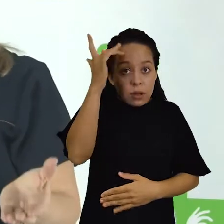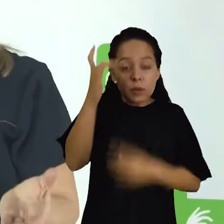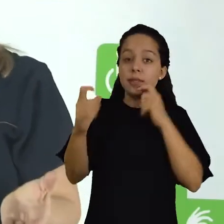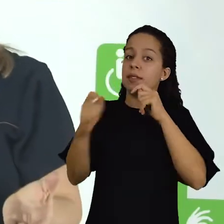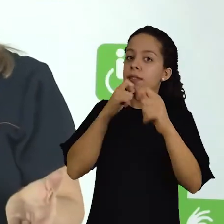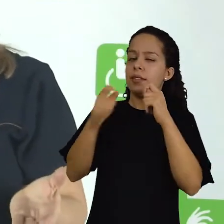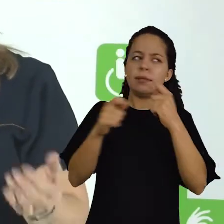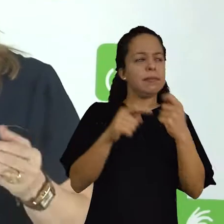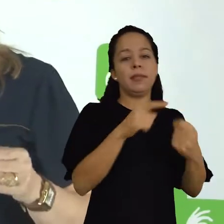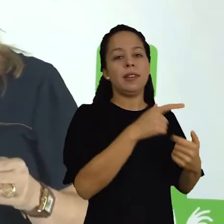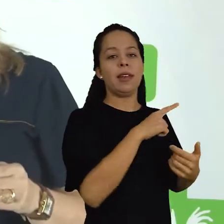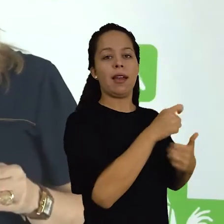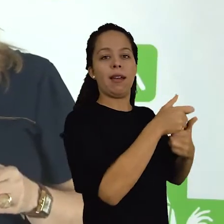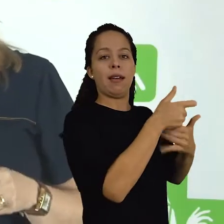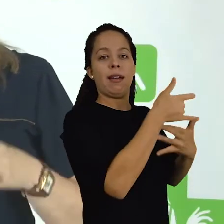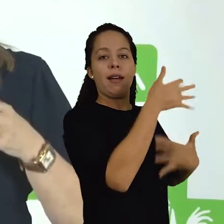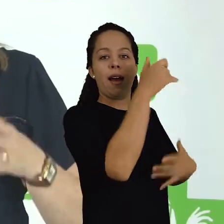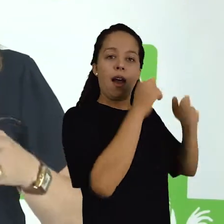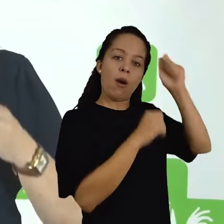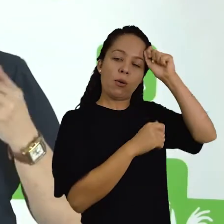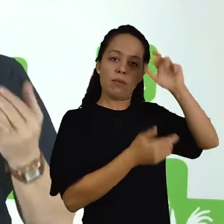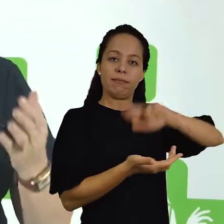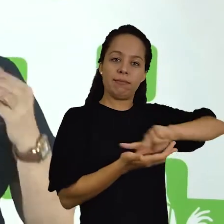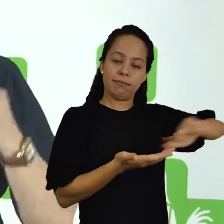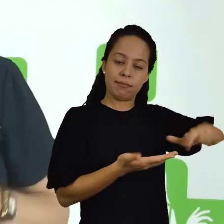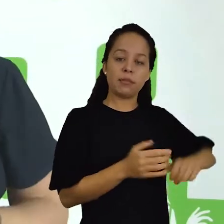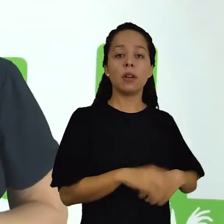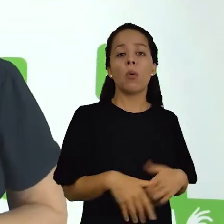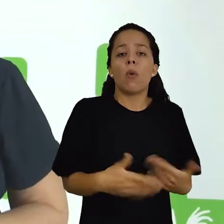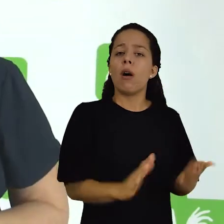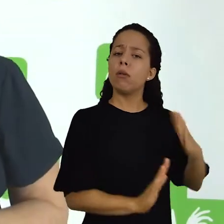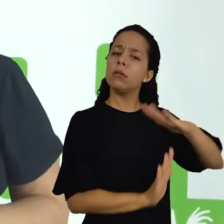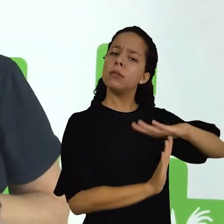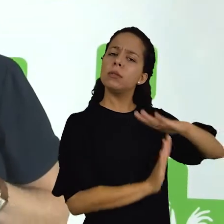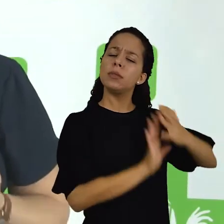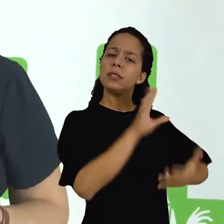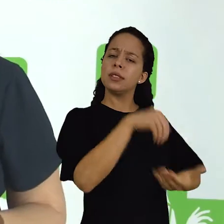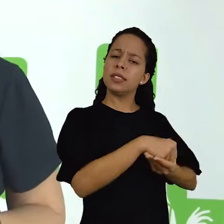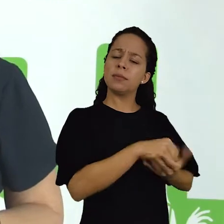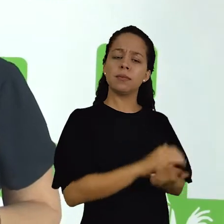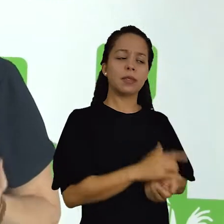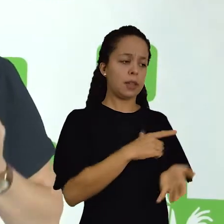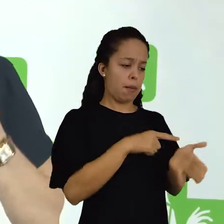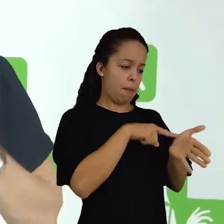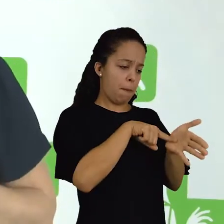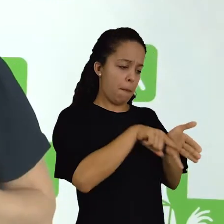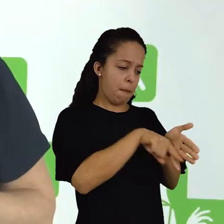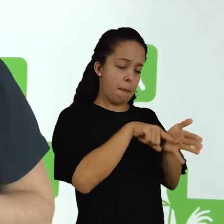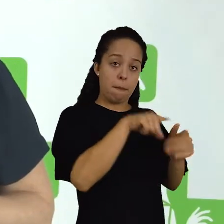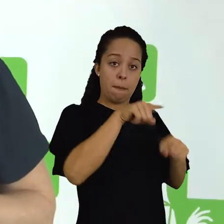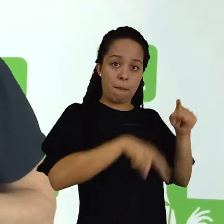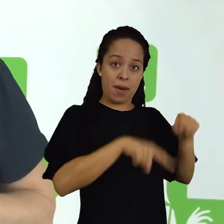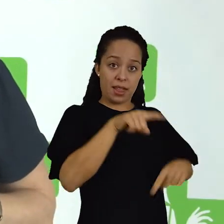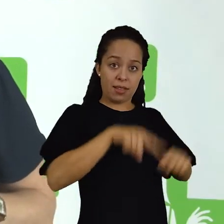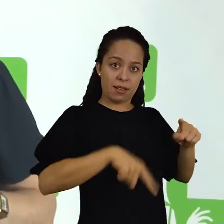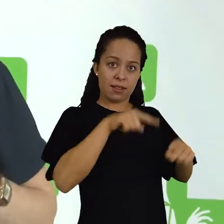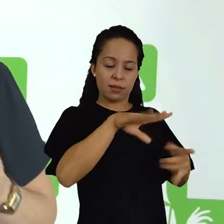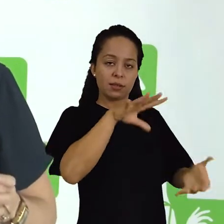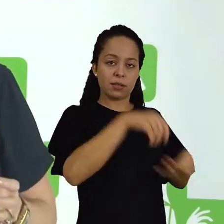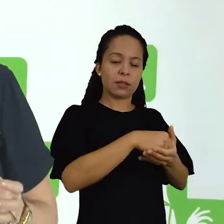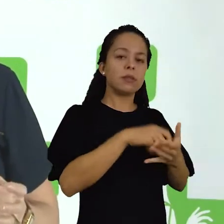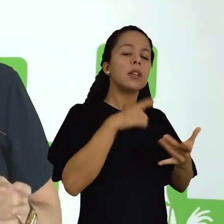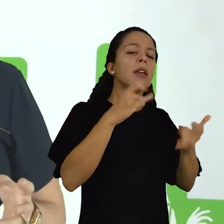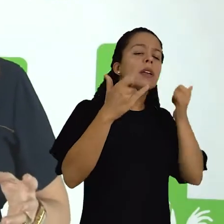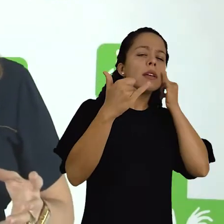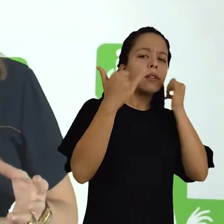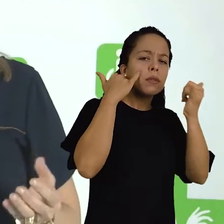entrevistado. A limitação da pesquisa bibliográfica é que muitas vezes esse material consultado, ele apresenta